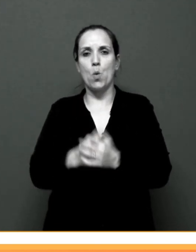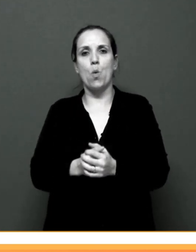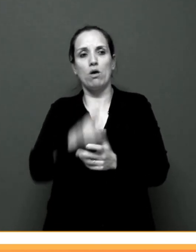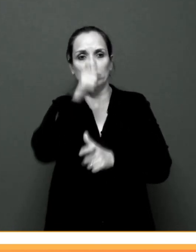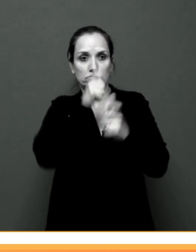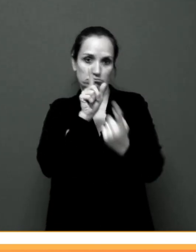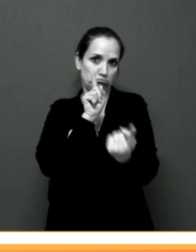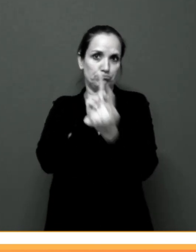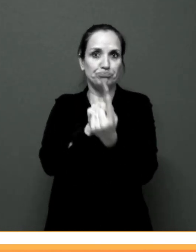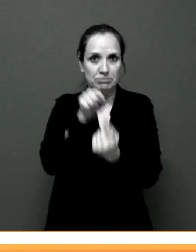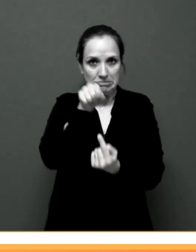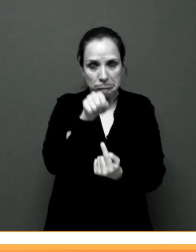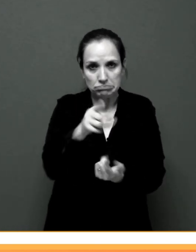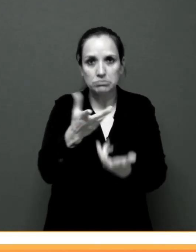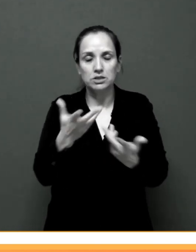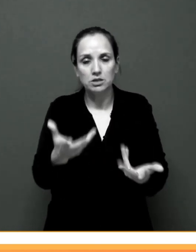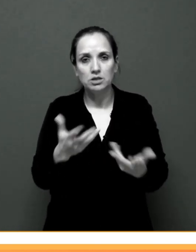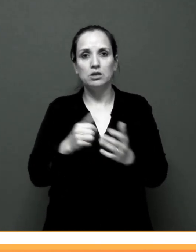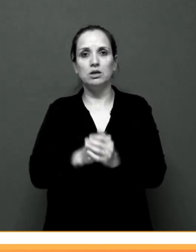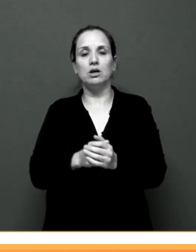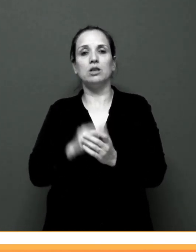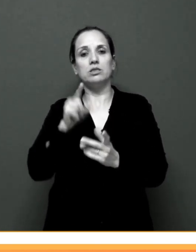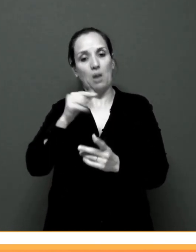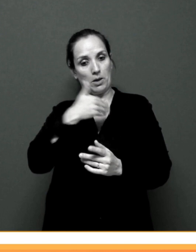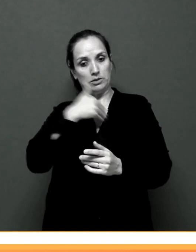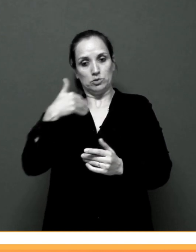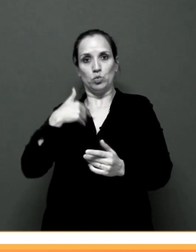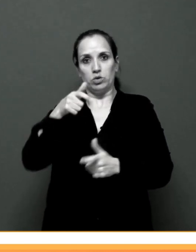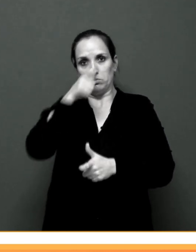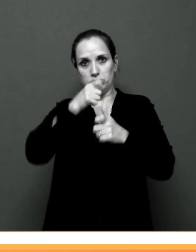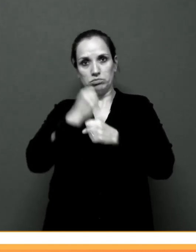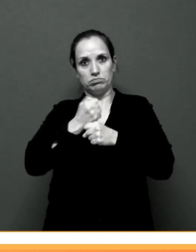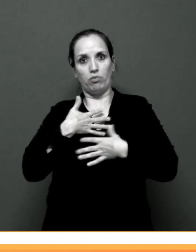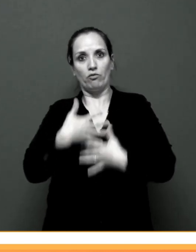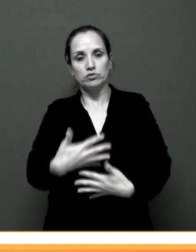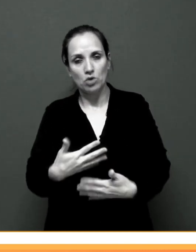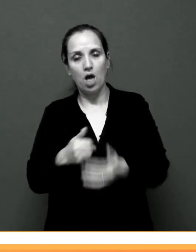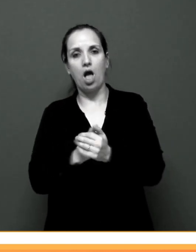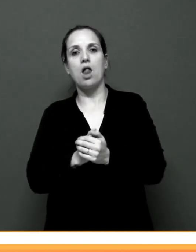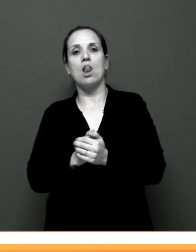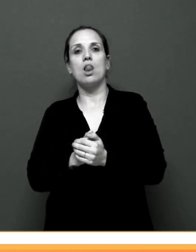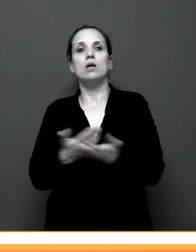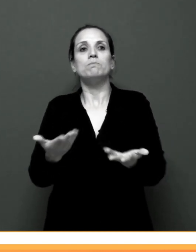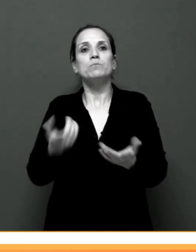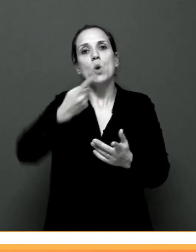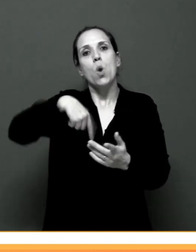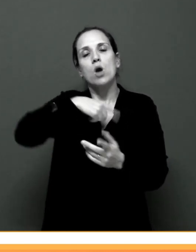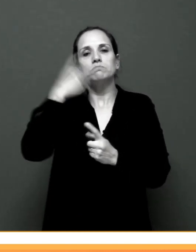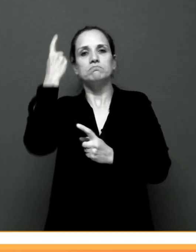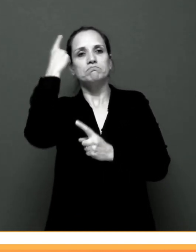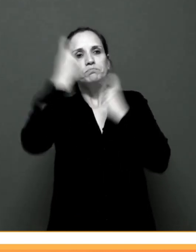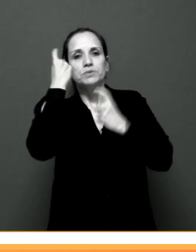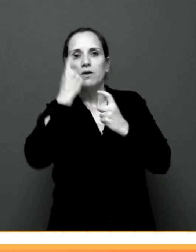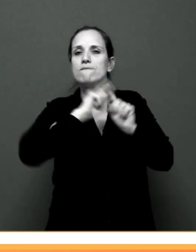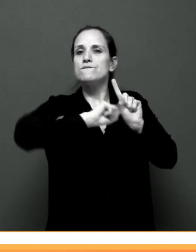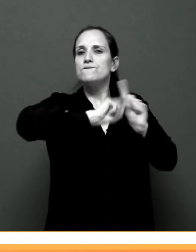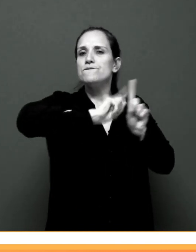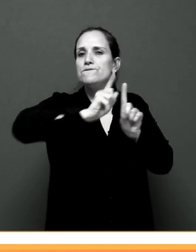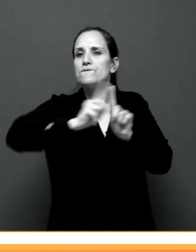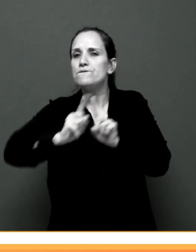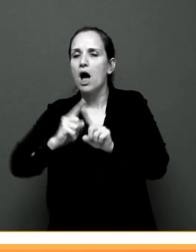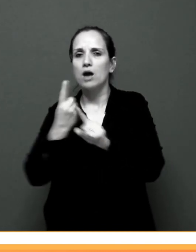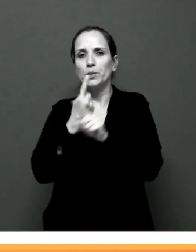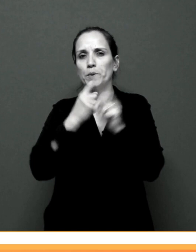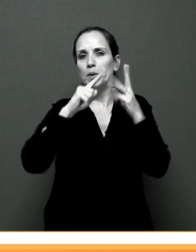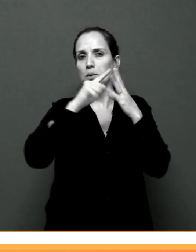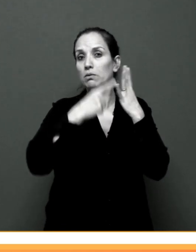paciente, como do profissional de saúde. Então, temos que pensar em vários pontos.